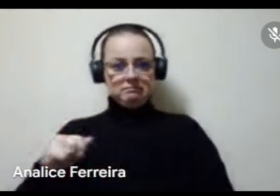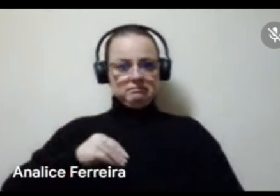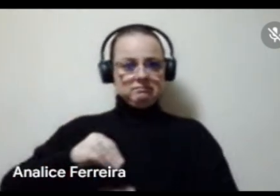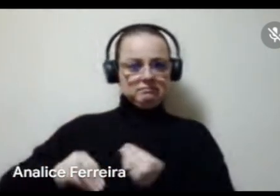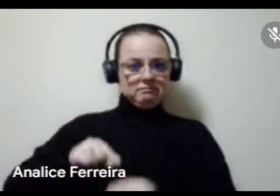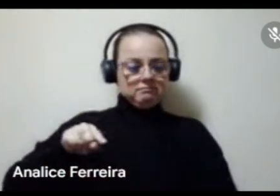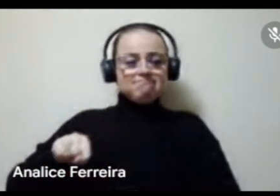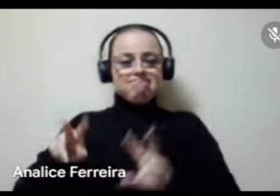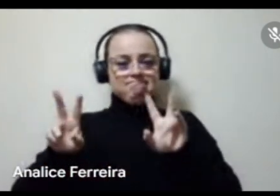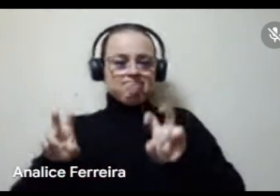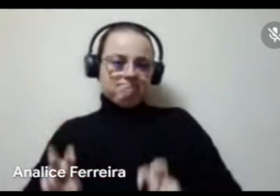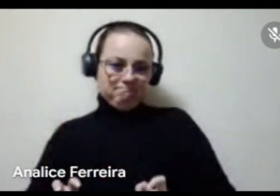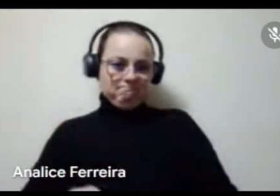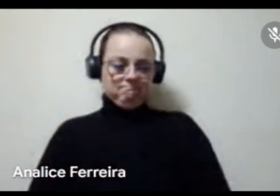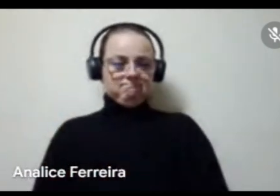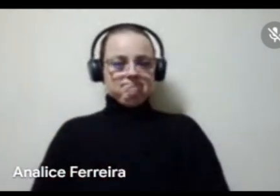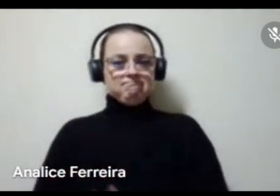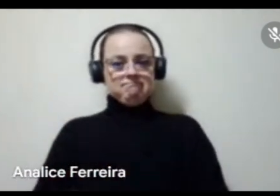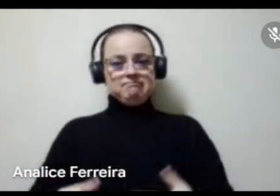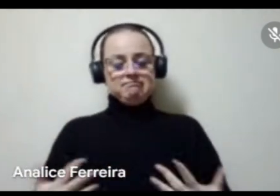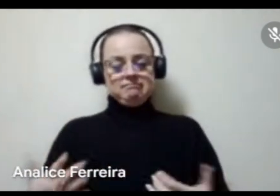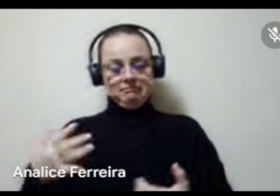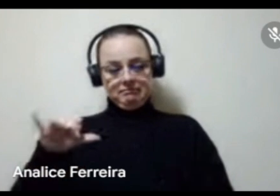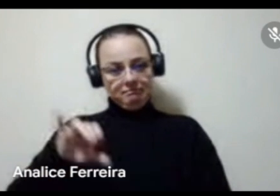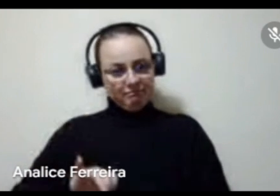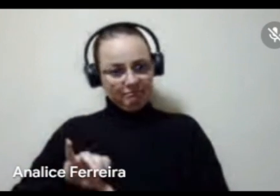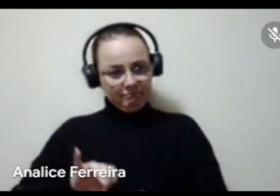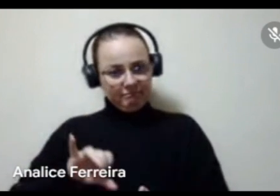Então, para a capital foi um prêmio